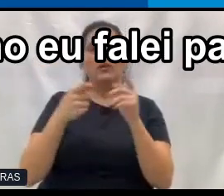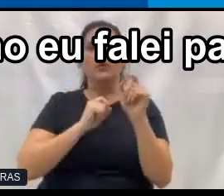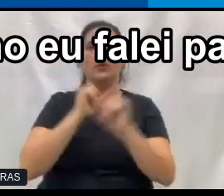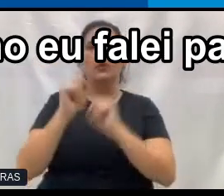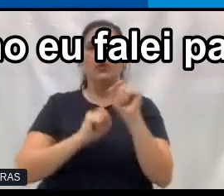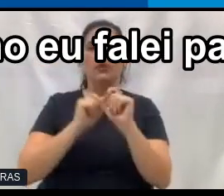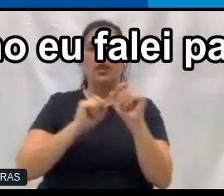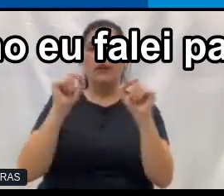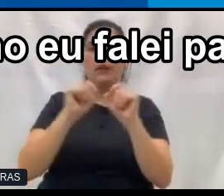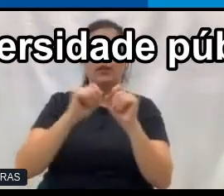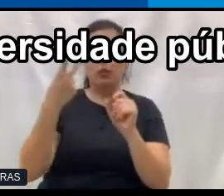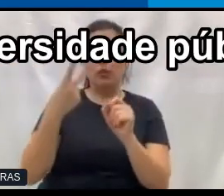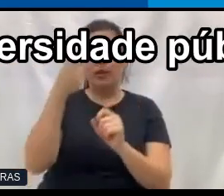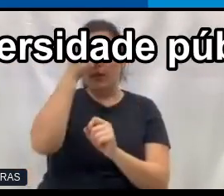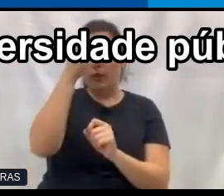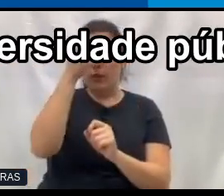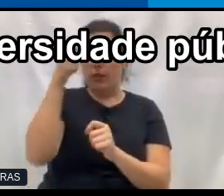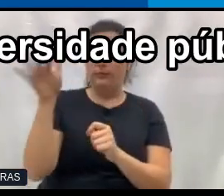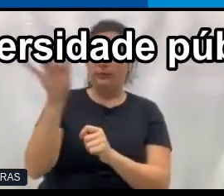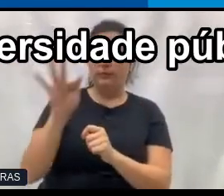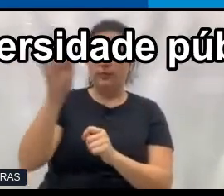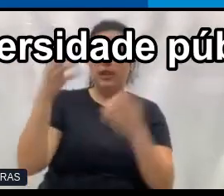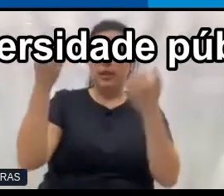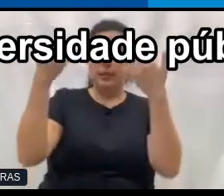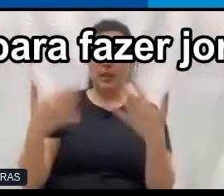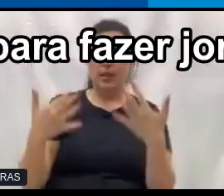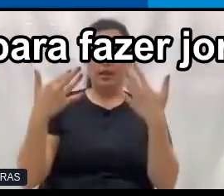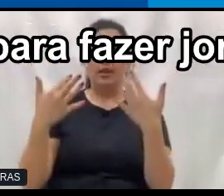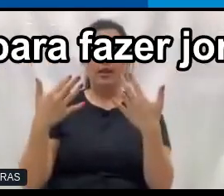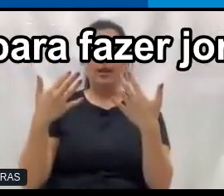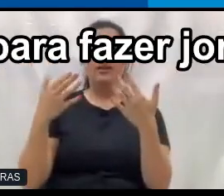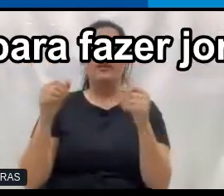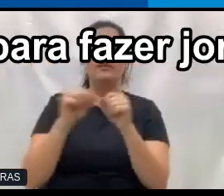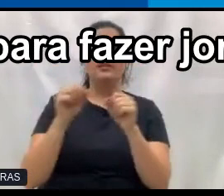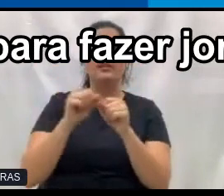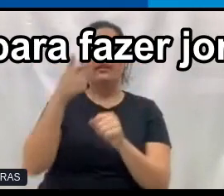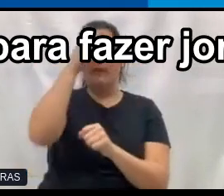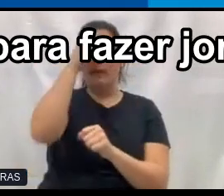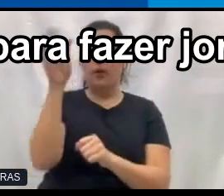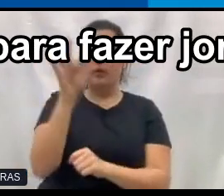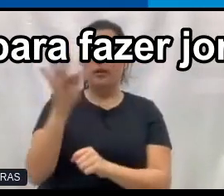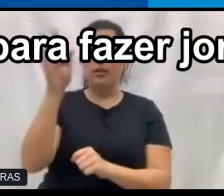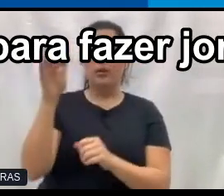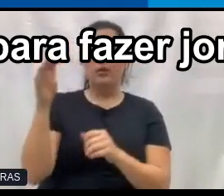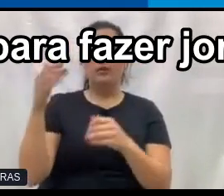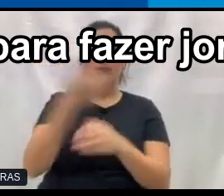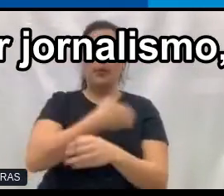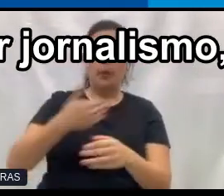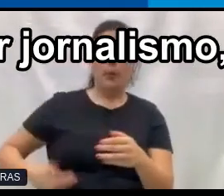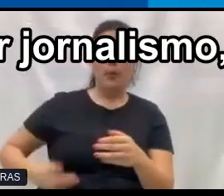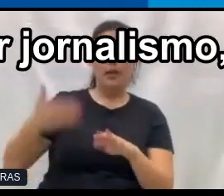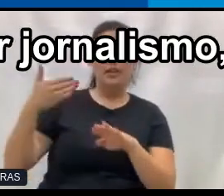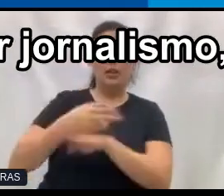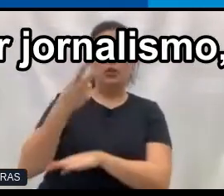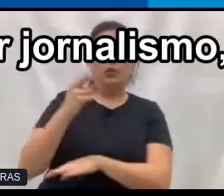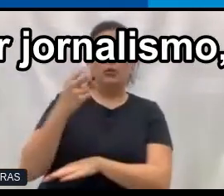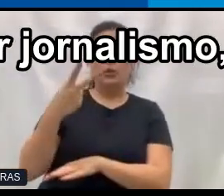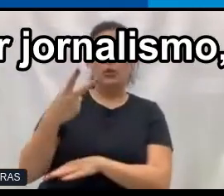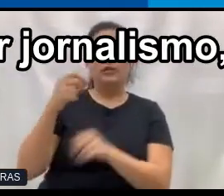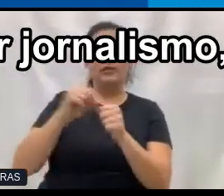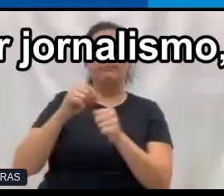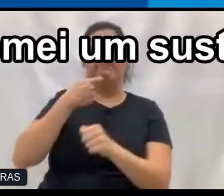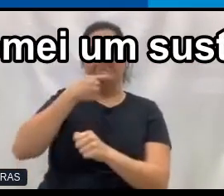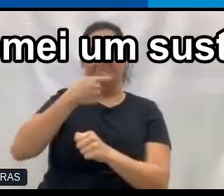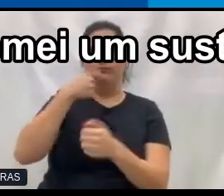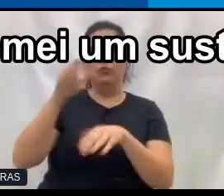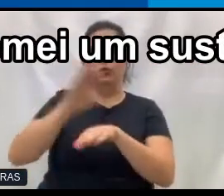fiz duas faculdades, como eu falei para vocês. Às vezes, eu fiz em universidade pública. Quando eu entrei em 2012 para fazer jornalismo, em 2009, para